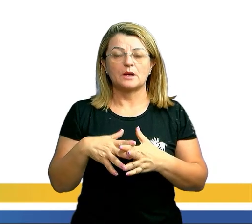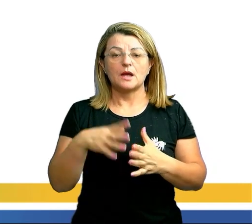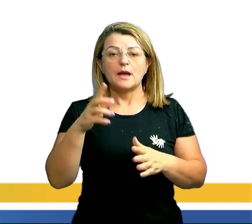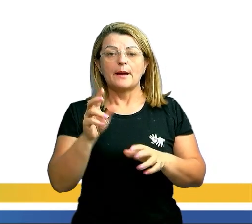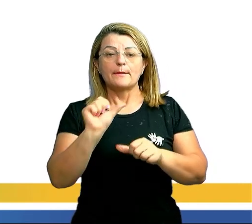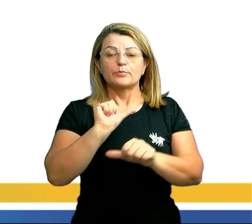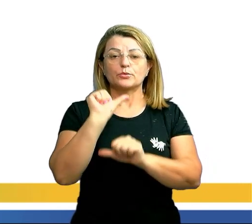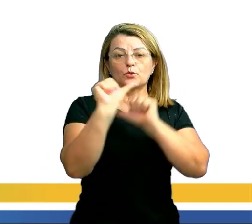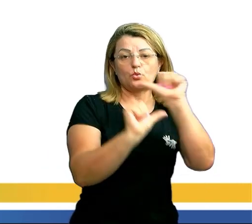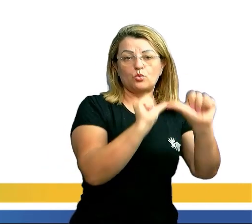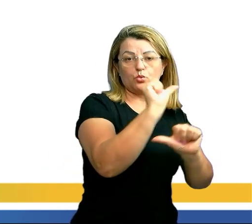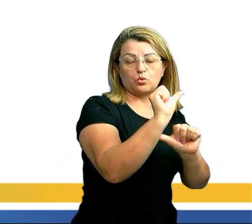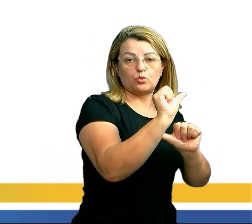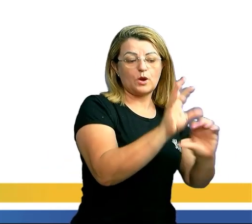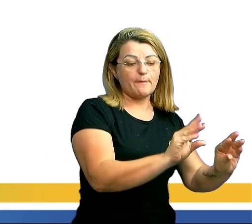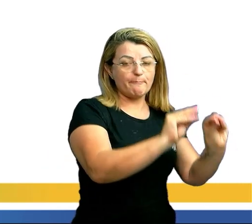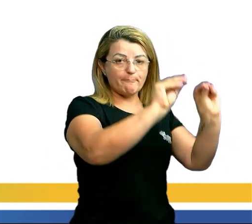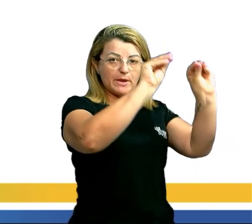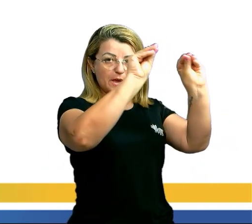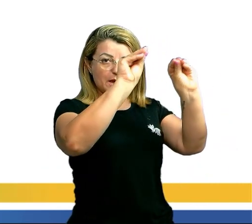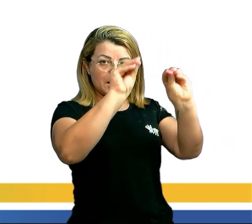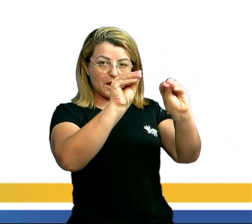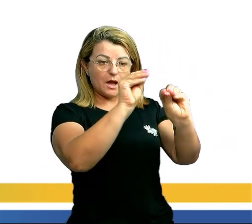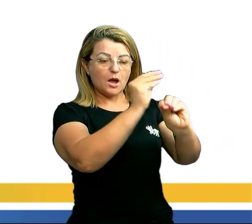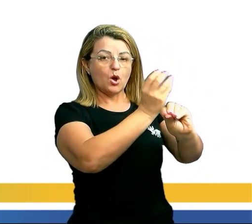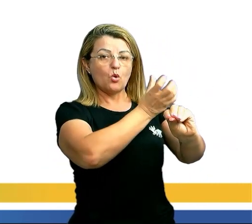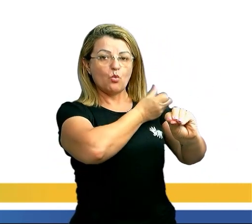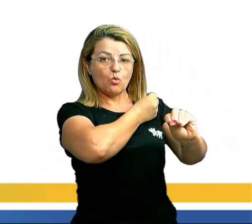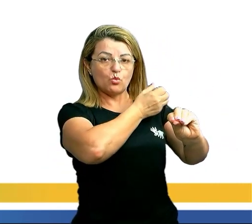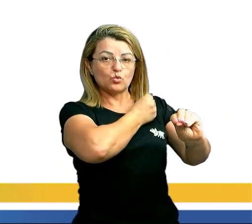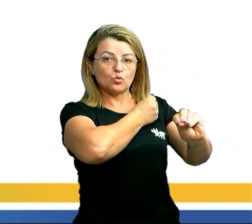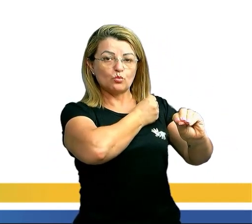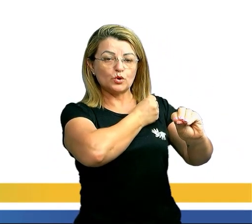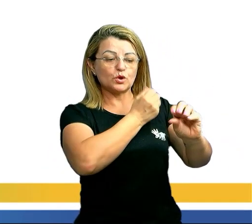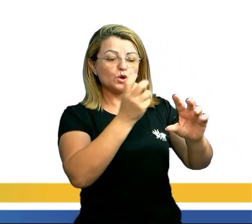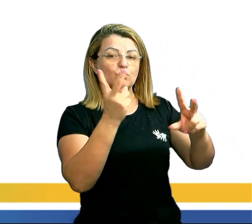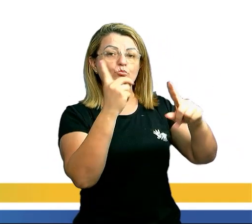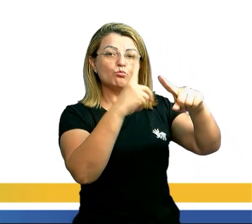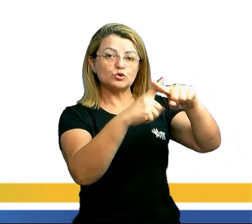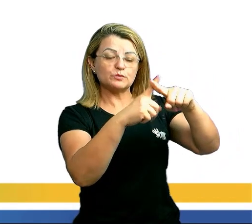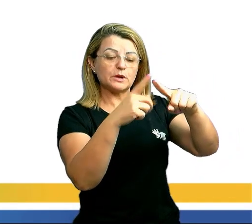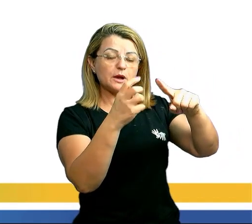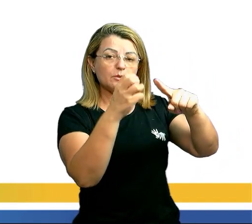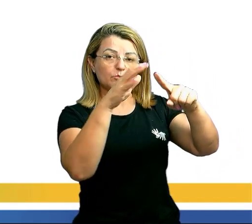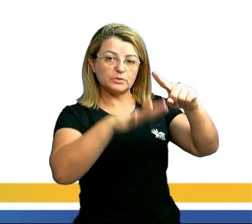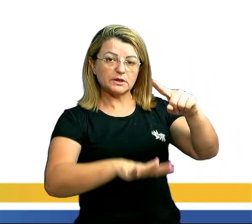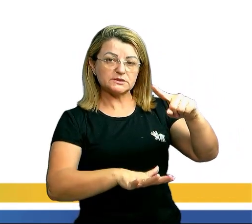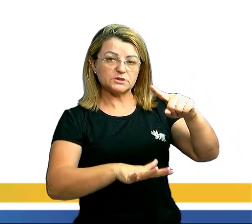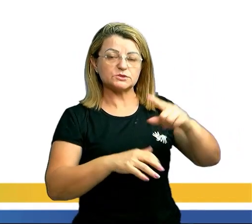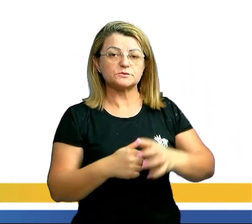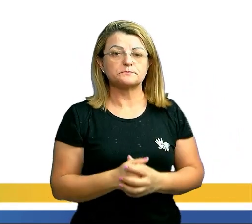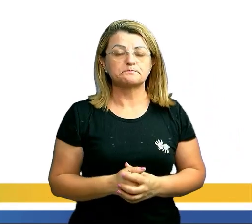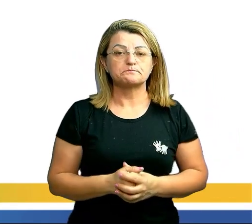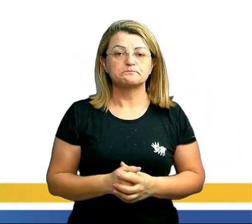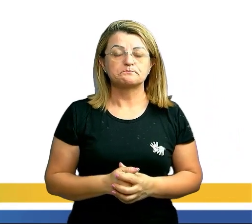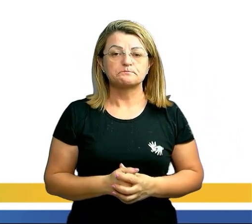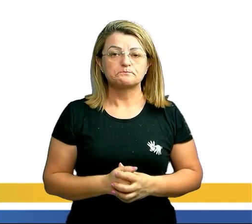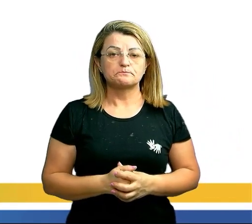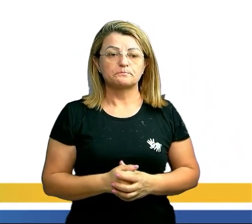permutação é fazer isso, pegar o número e multiplicar de forma decrescente. Olha isso aqui.